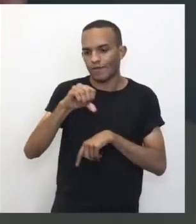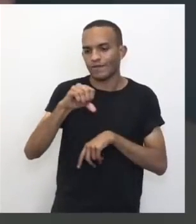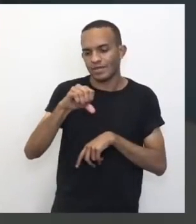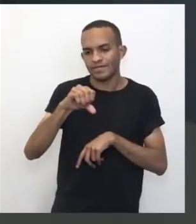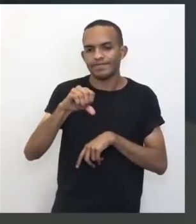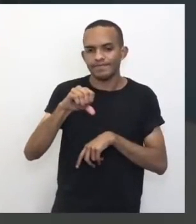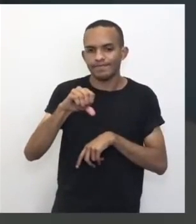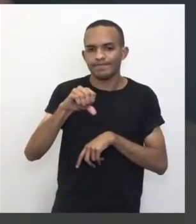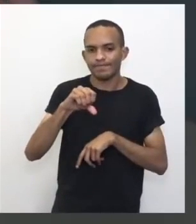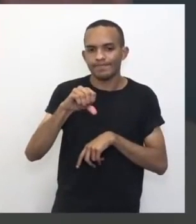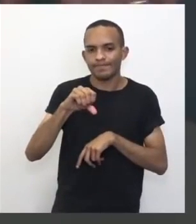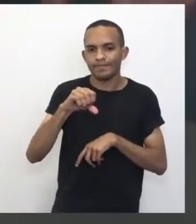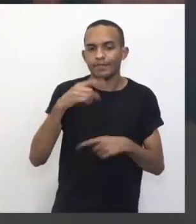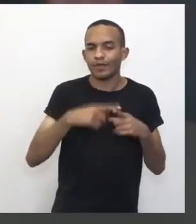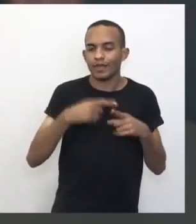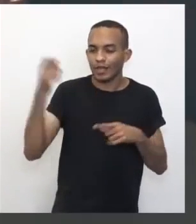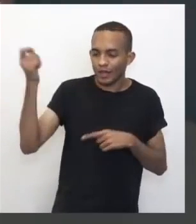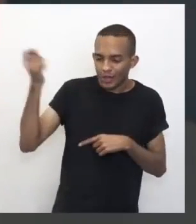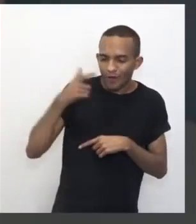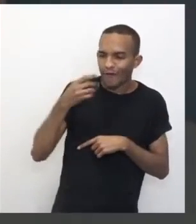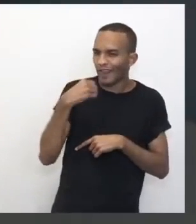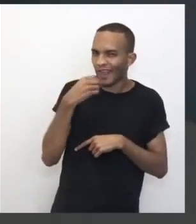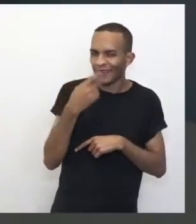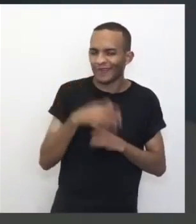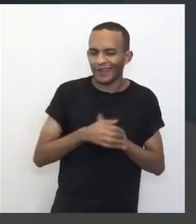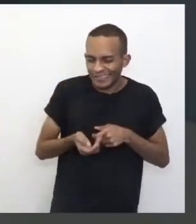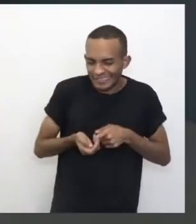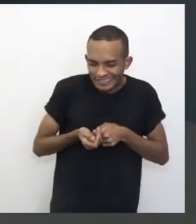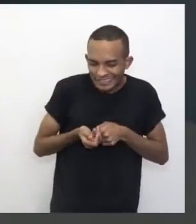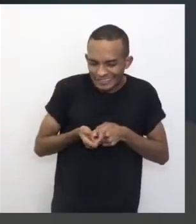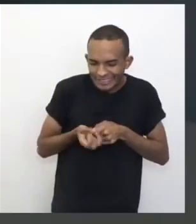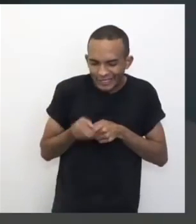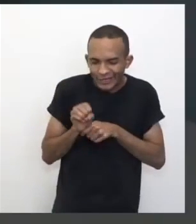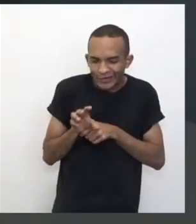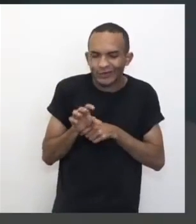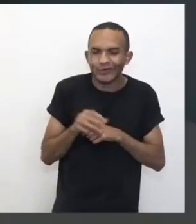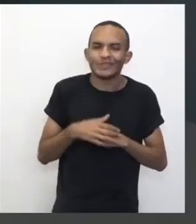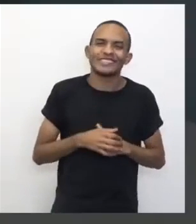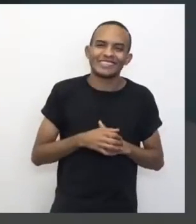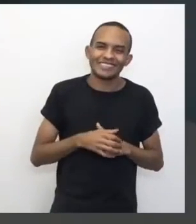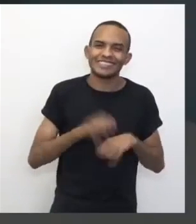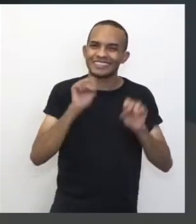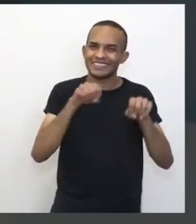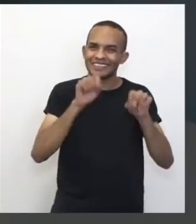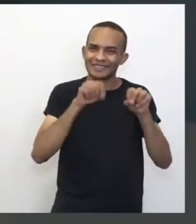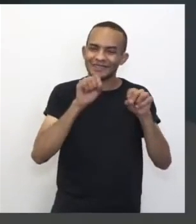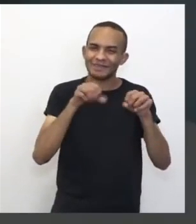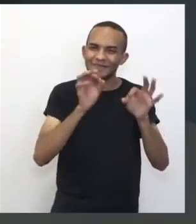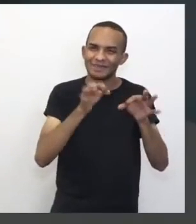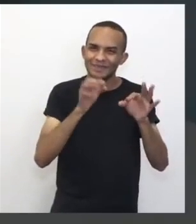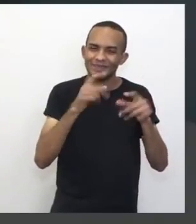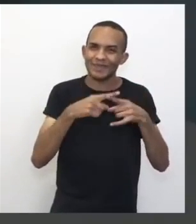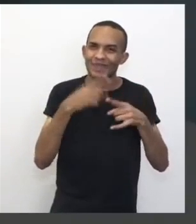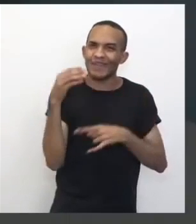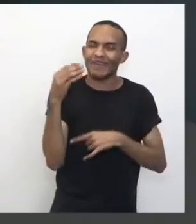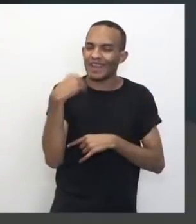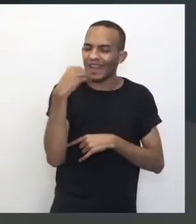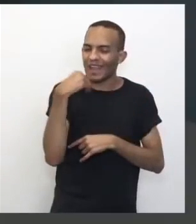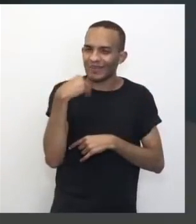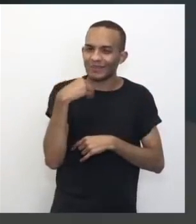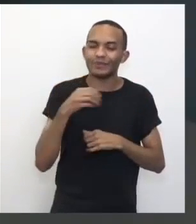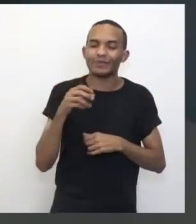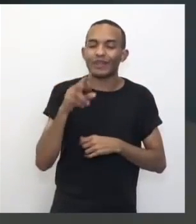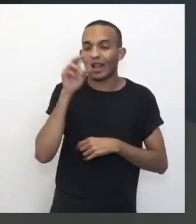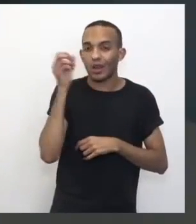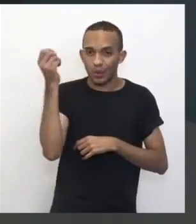esse sol aqui tá meio fraco. Mas a ideia é seguinte, ó. O sol de outono, né? Isso. Então, qual que é a